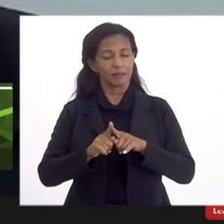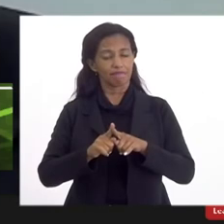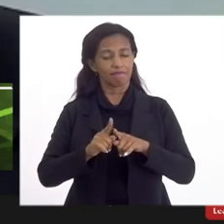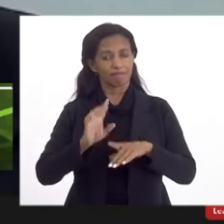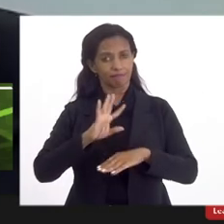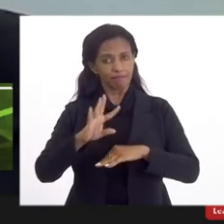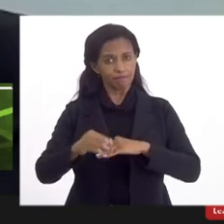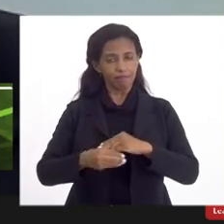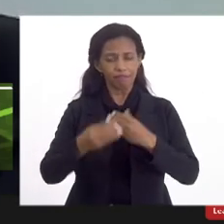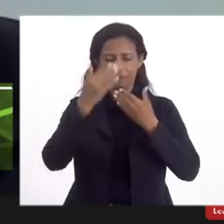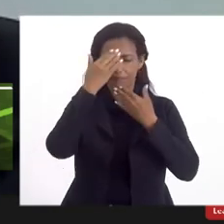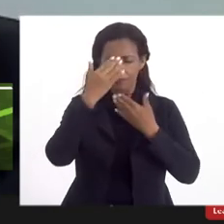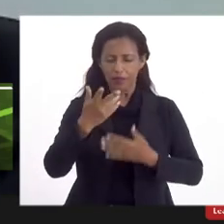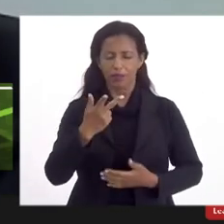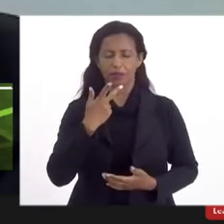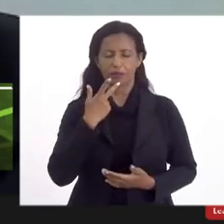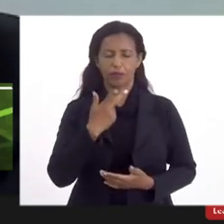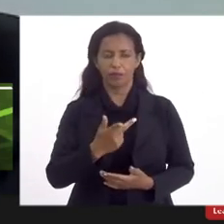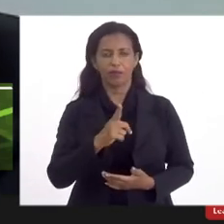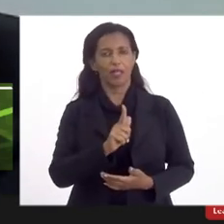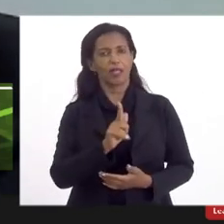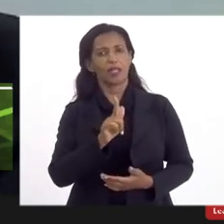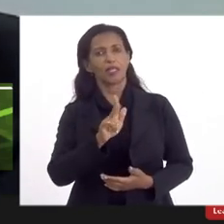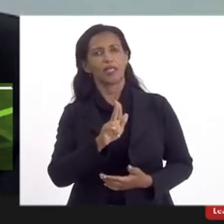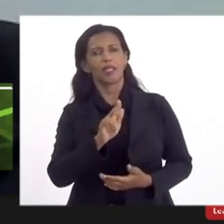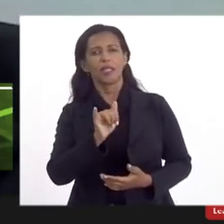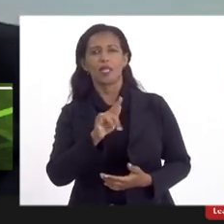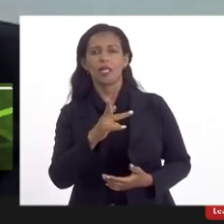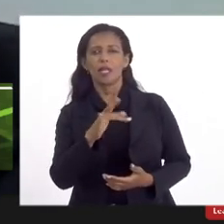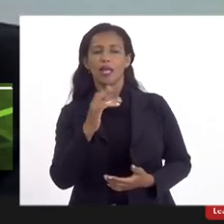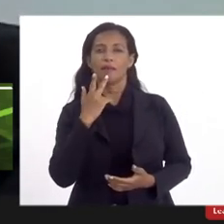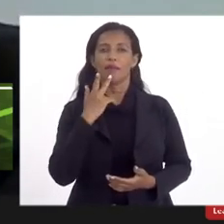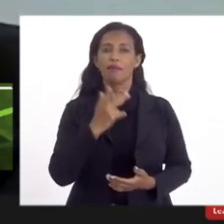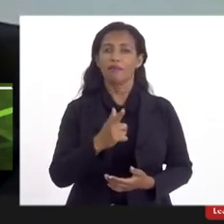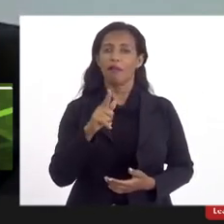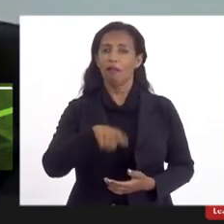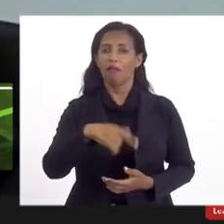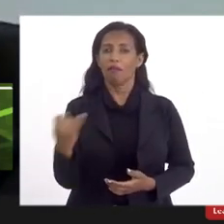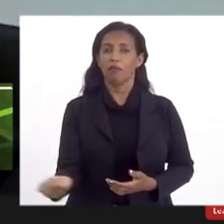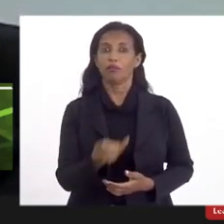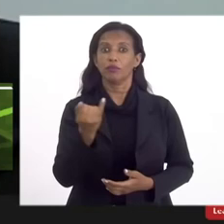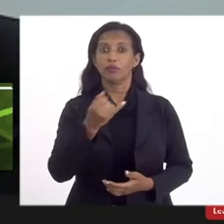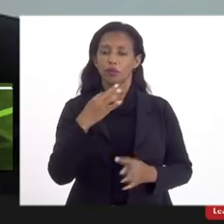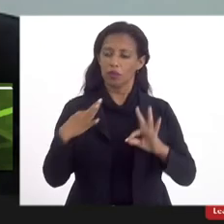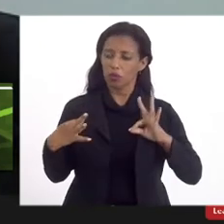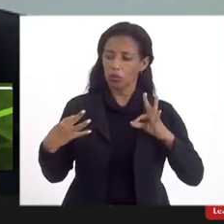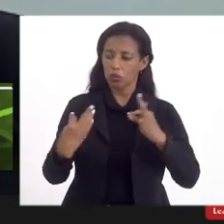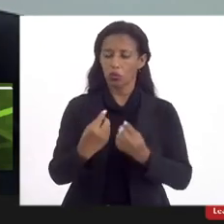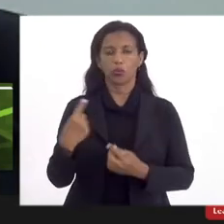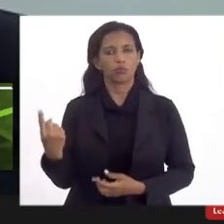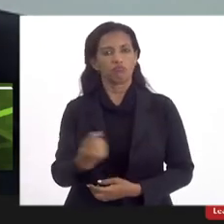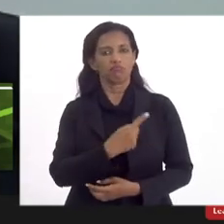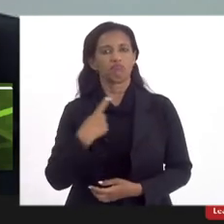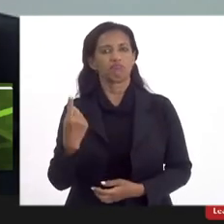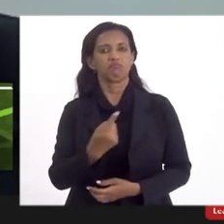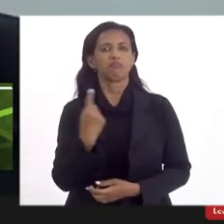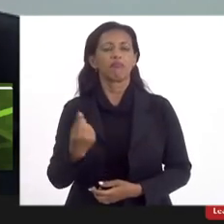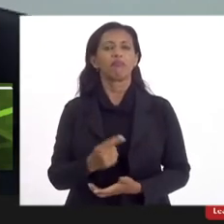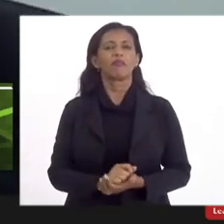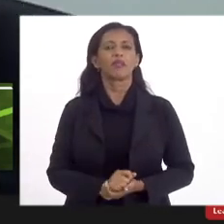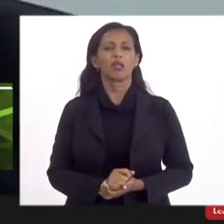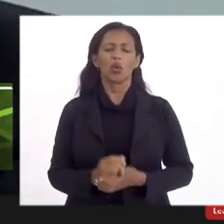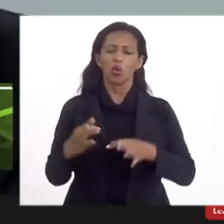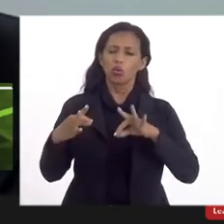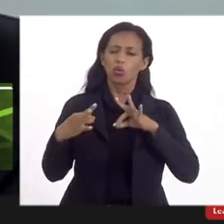Guilherme agradecer sua fala e dizer que é muito importante para todos nós realmente salvaguardar